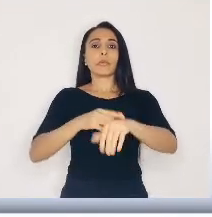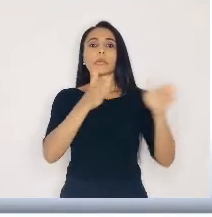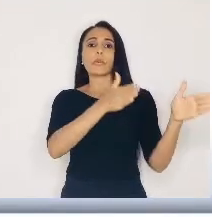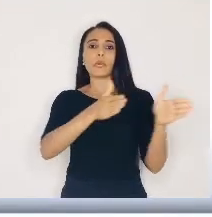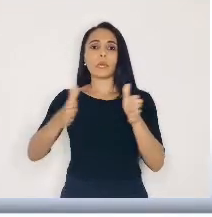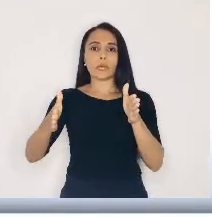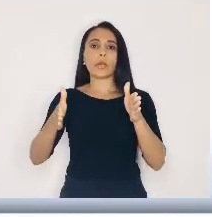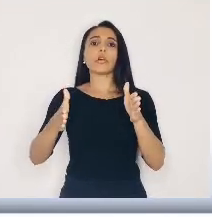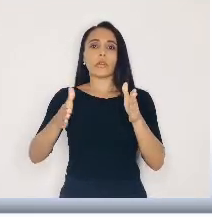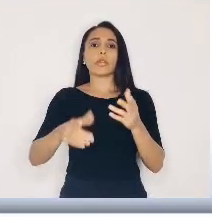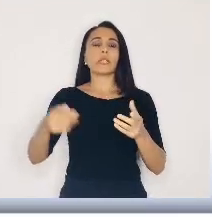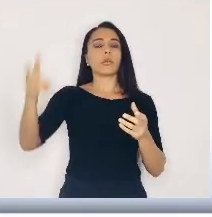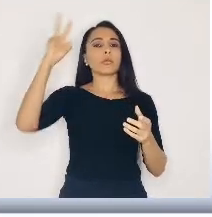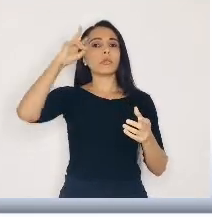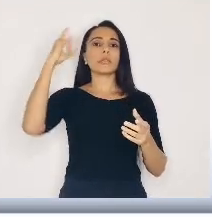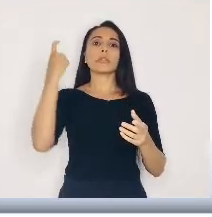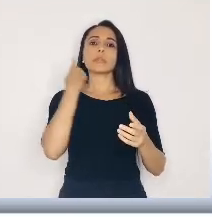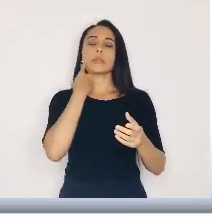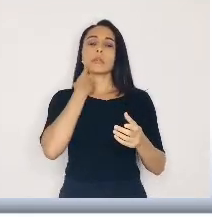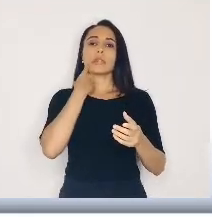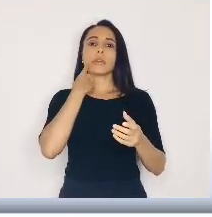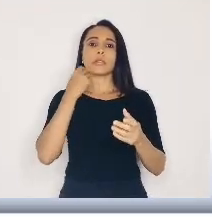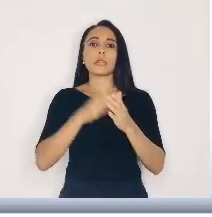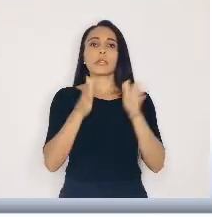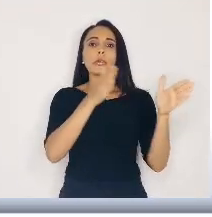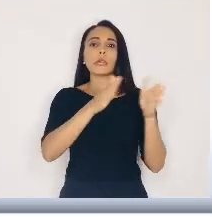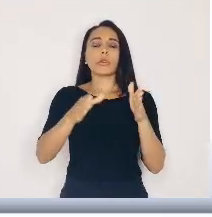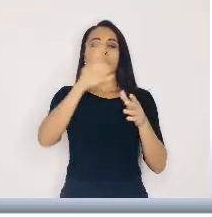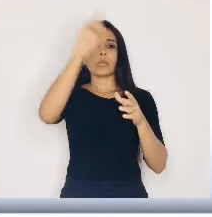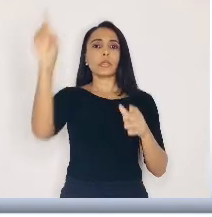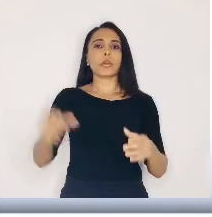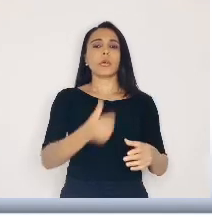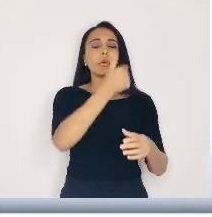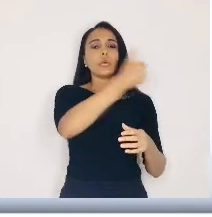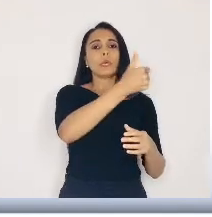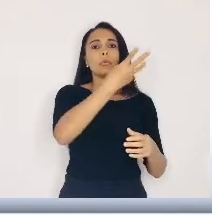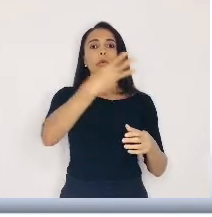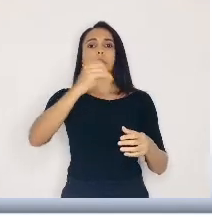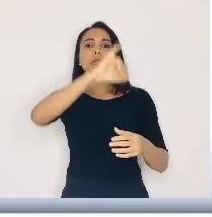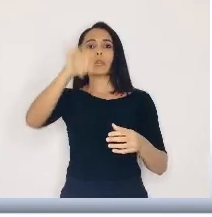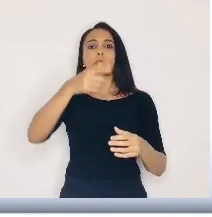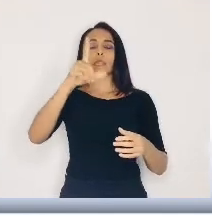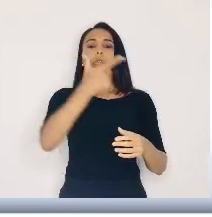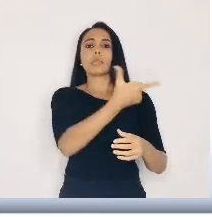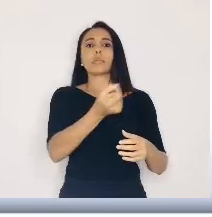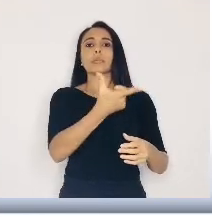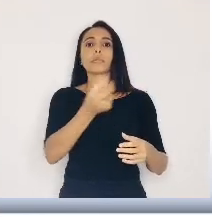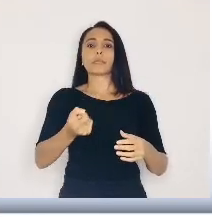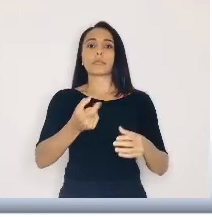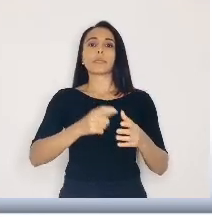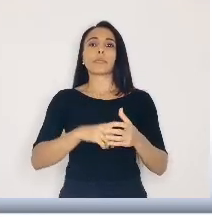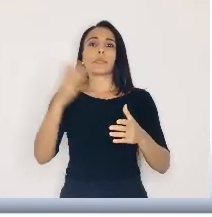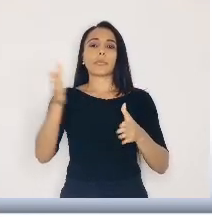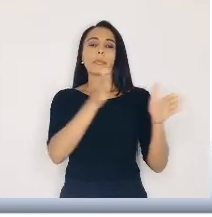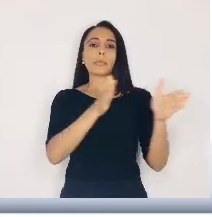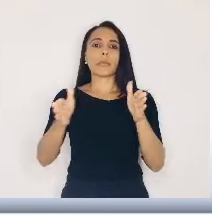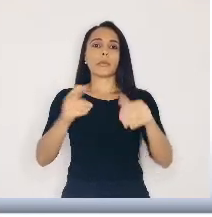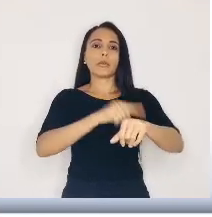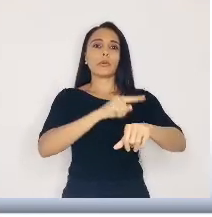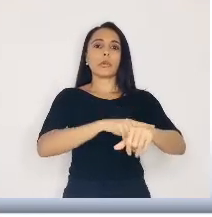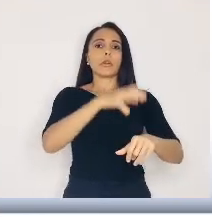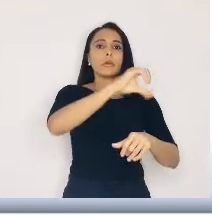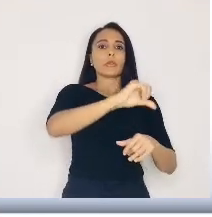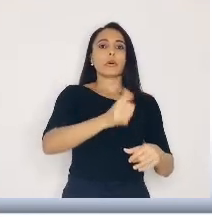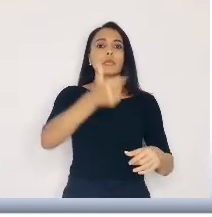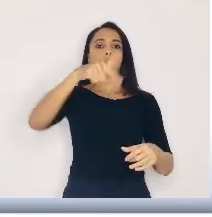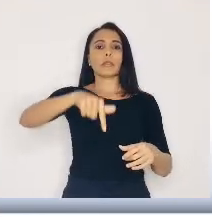atendimento vão funcionar de segunda a sexta, entre os dias 1 e 30 de julho de 2020, das 9 horas da manhã